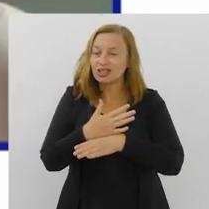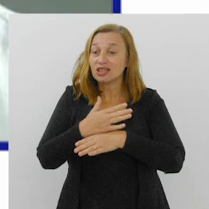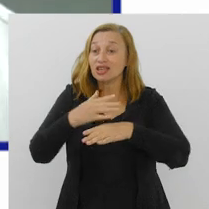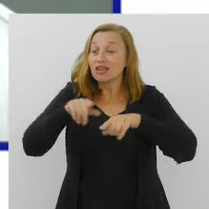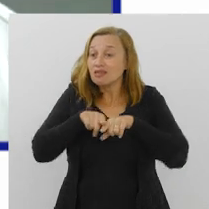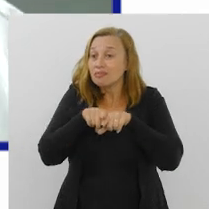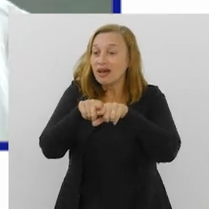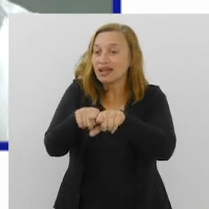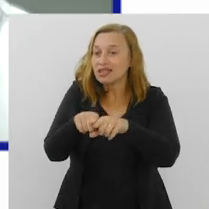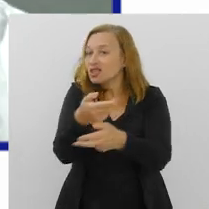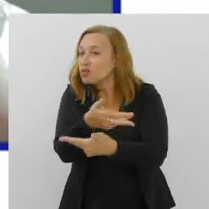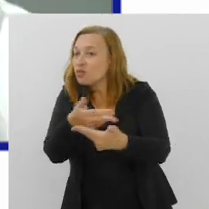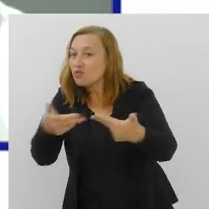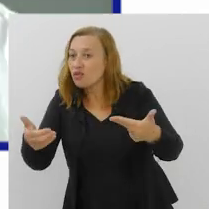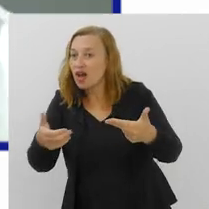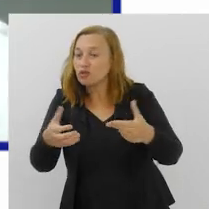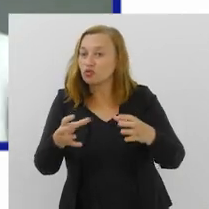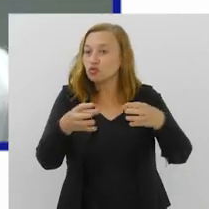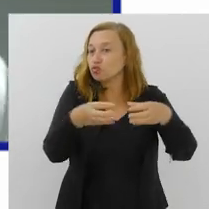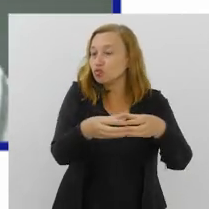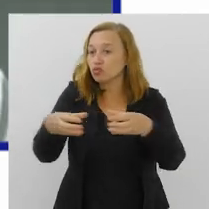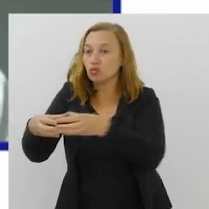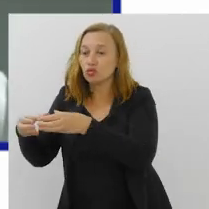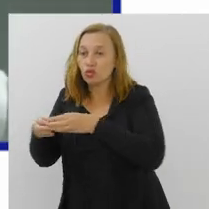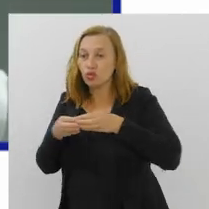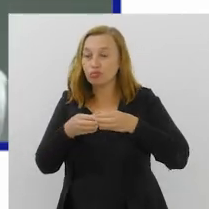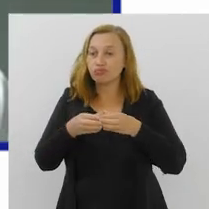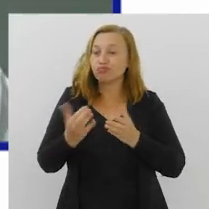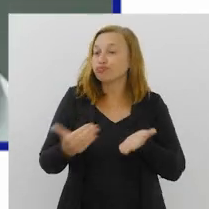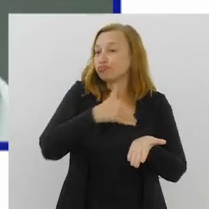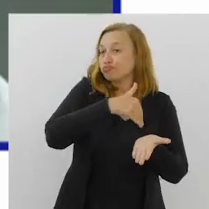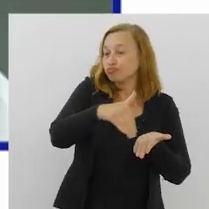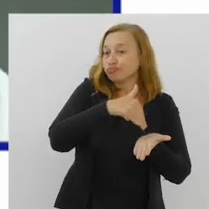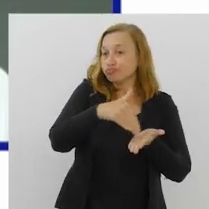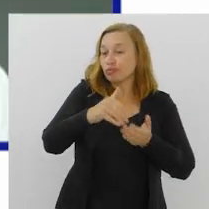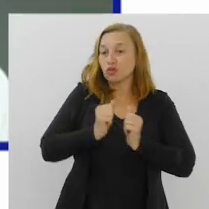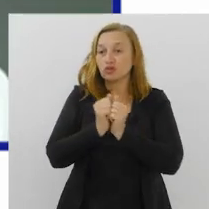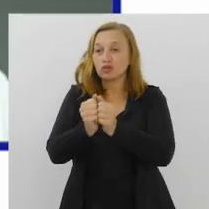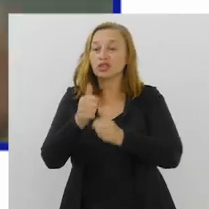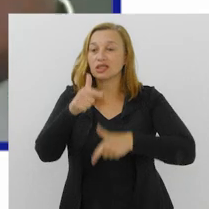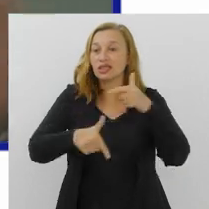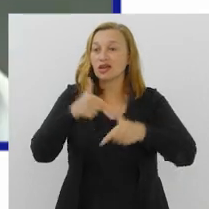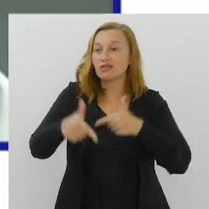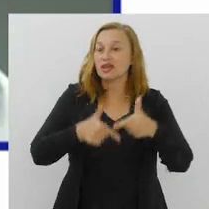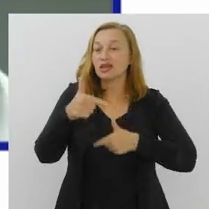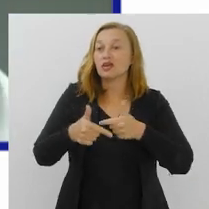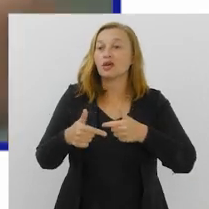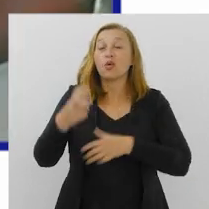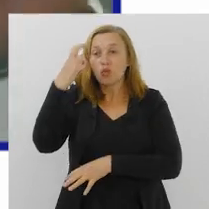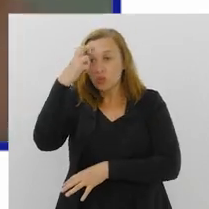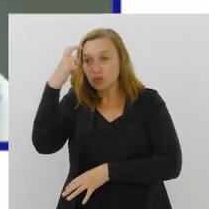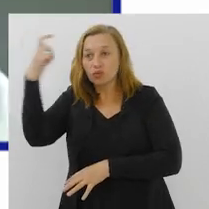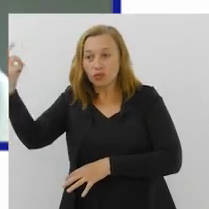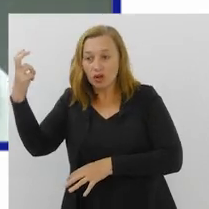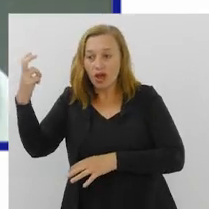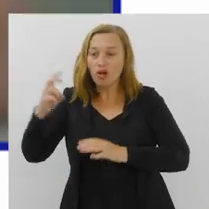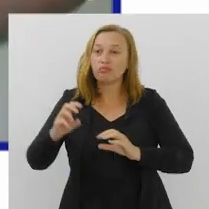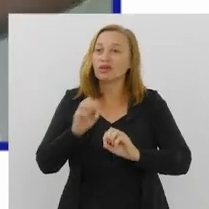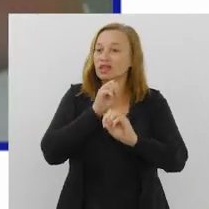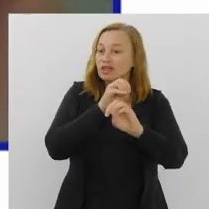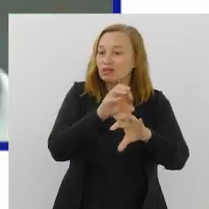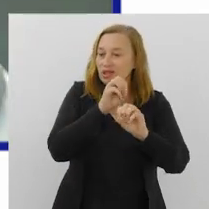e secretarias, se juntando a esse trabalho. Um evento cultural, educacional, de